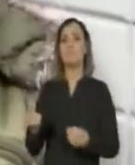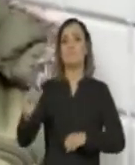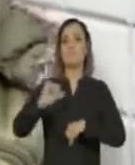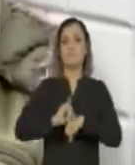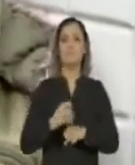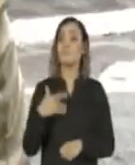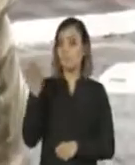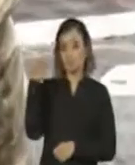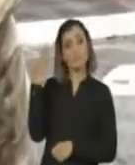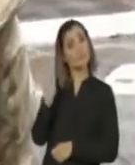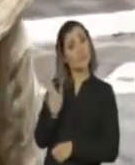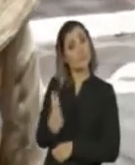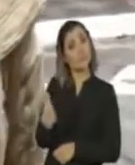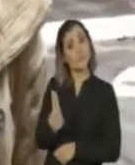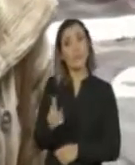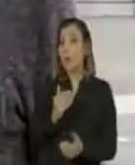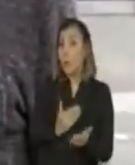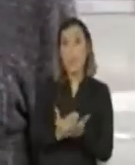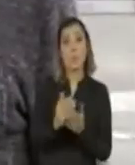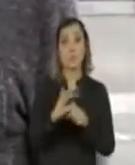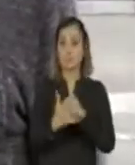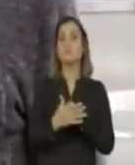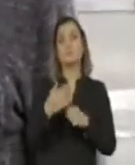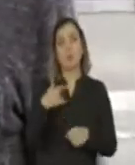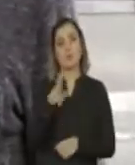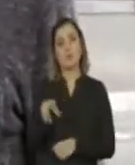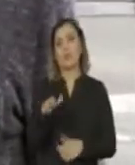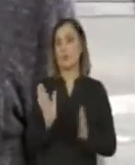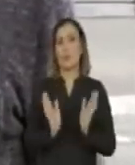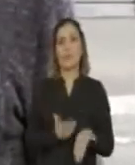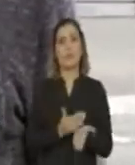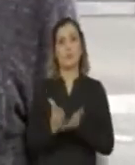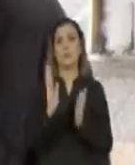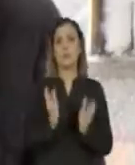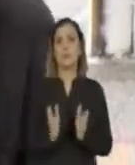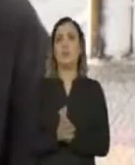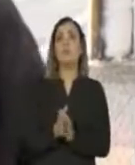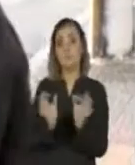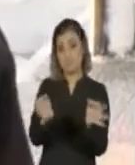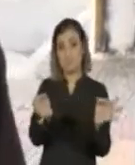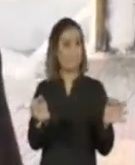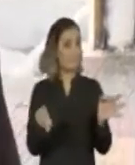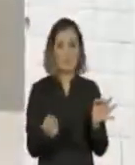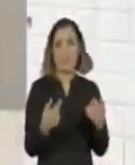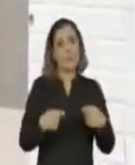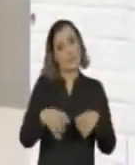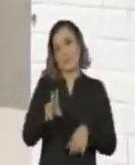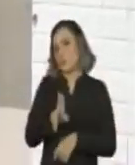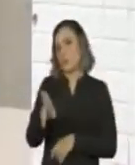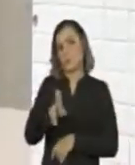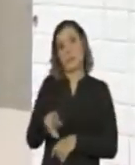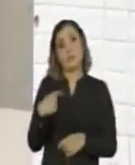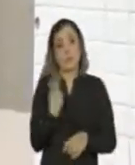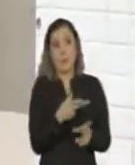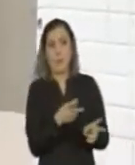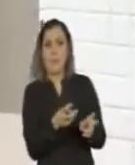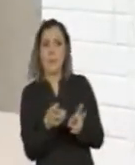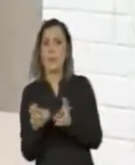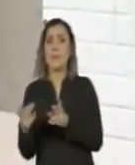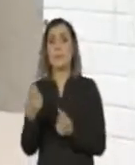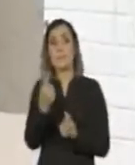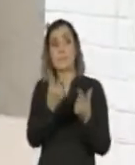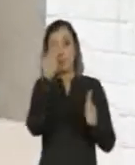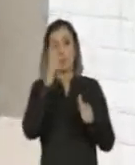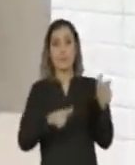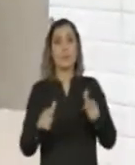Eu já usava já, assim que começou a pandemia. Eu estou usando para proteger todo mundo, né? Não tem jeito, tem que usar. A gente percebe que muitas